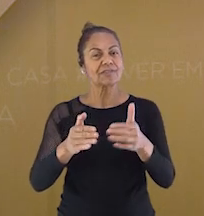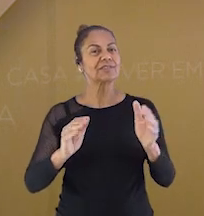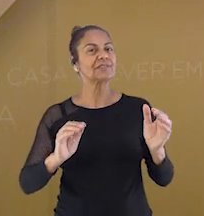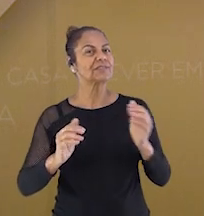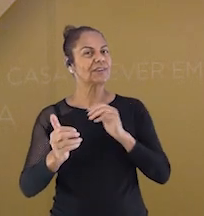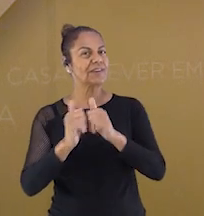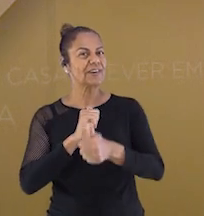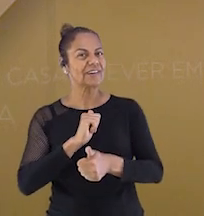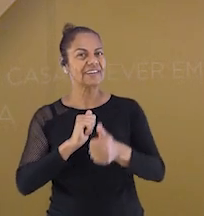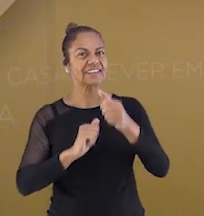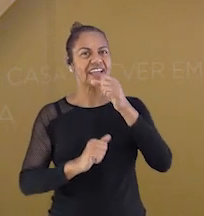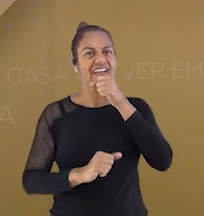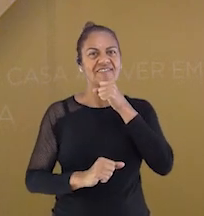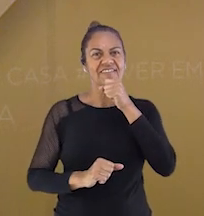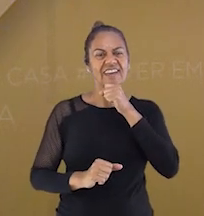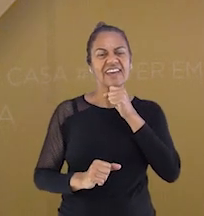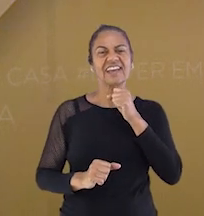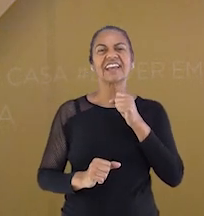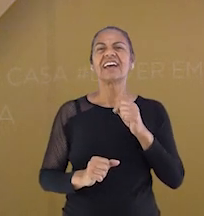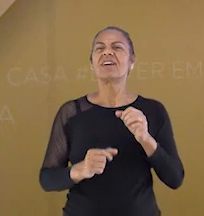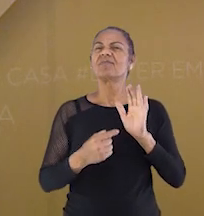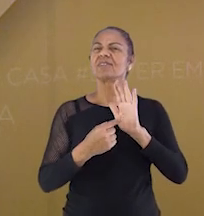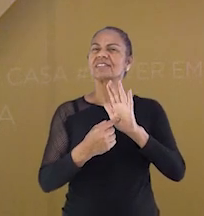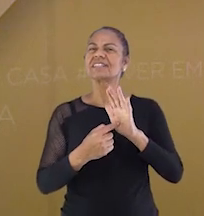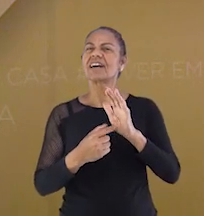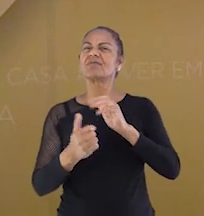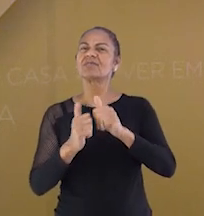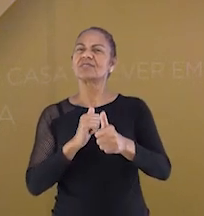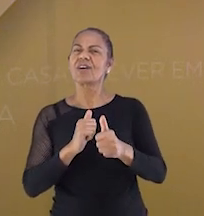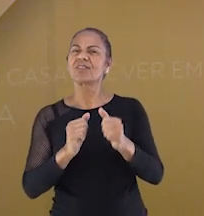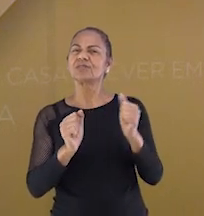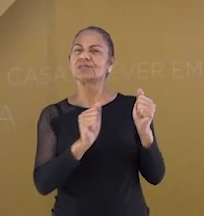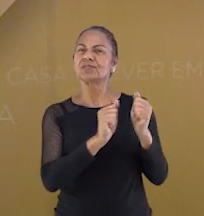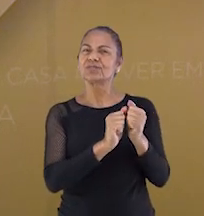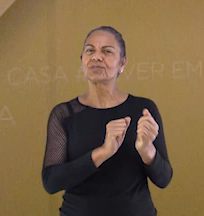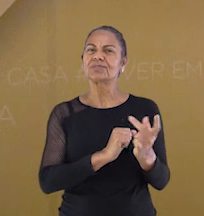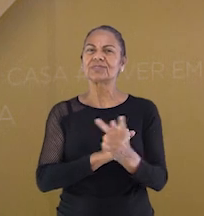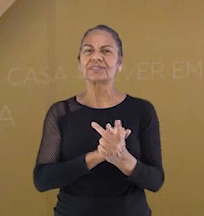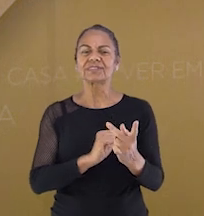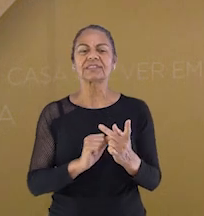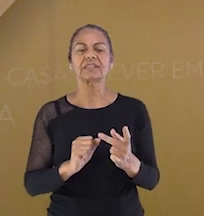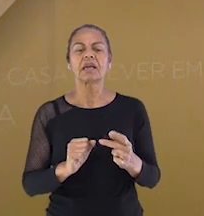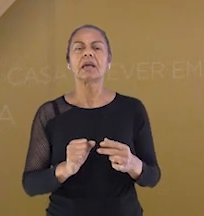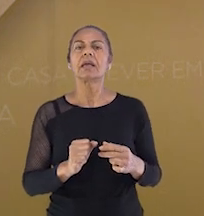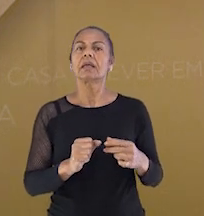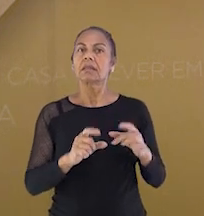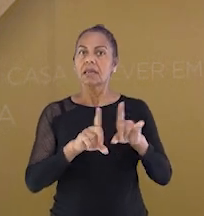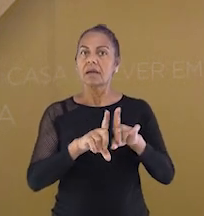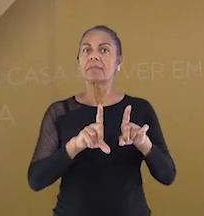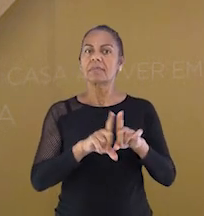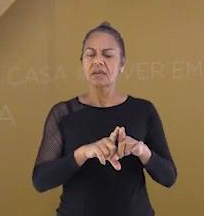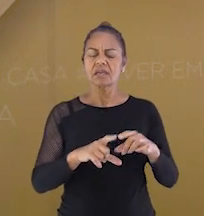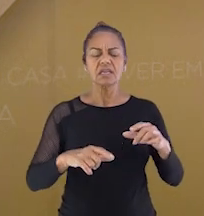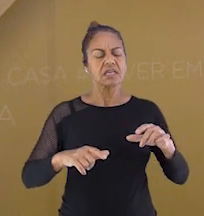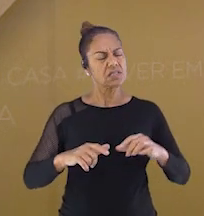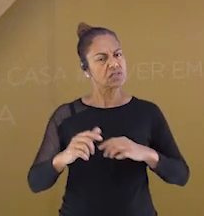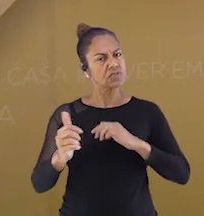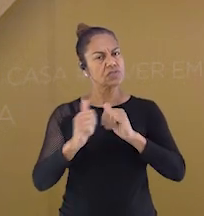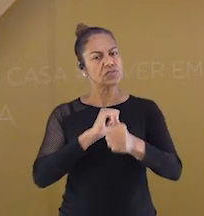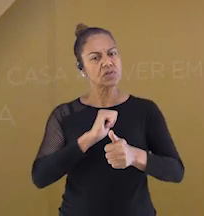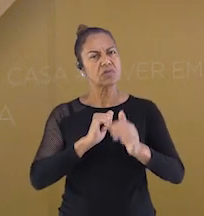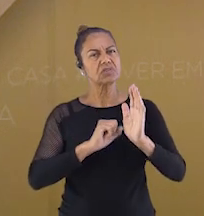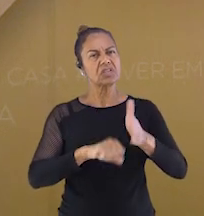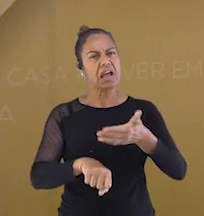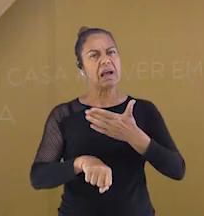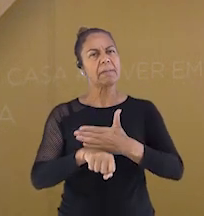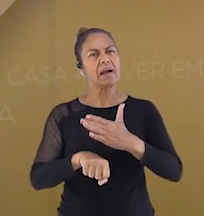jogamos juntos. Vimos também que esses jogos são praticados há muito tempo. Antes de